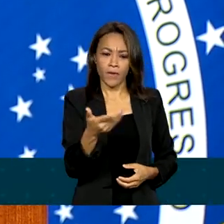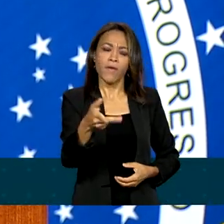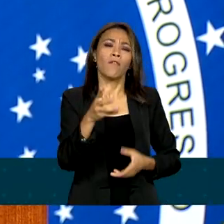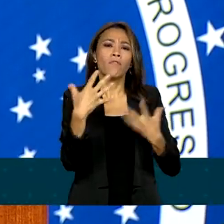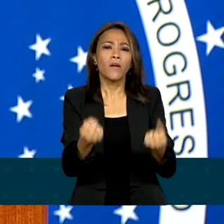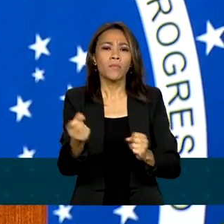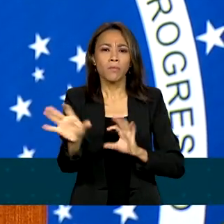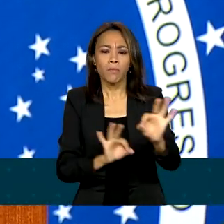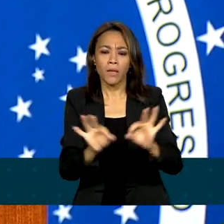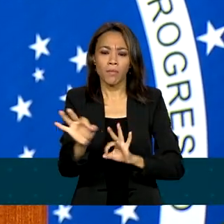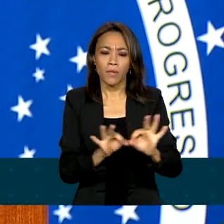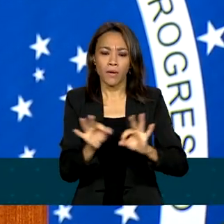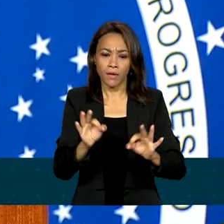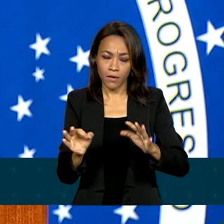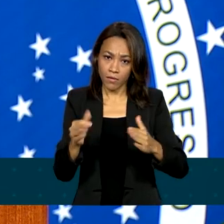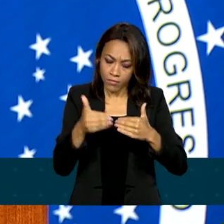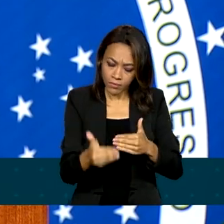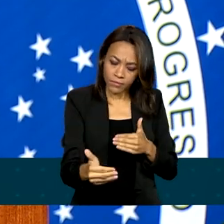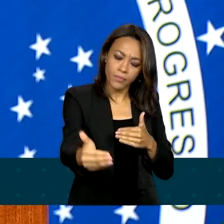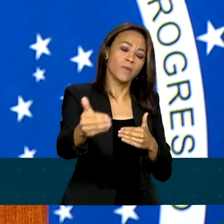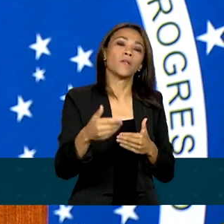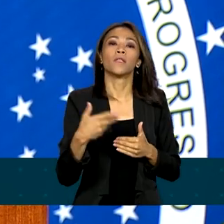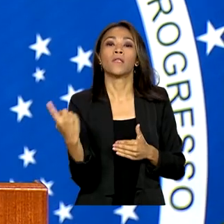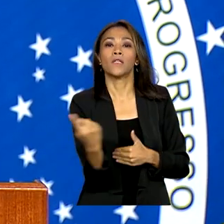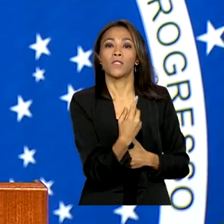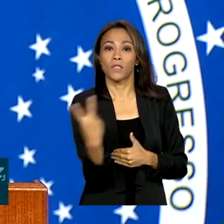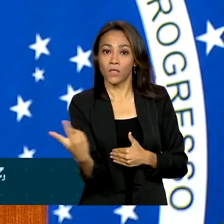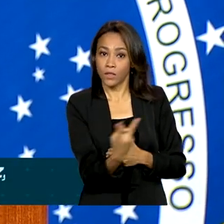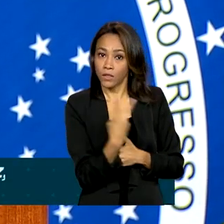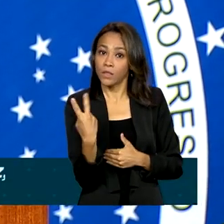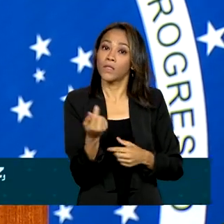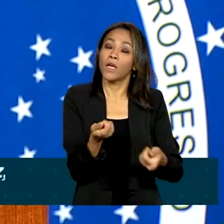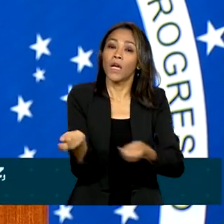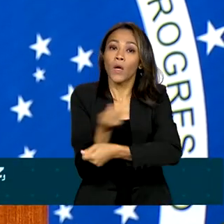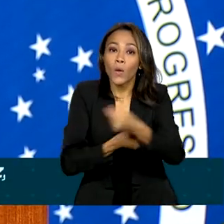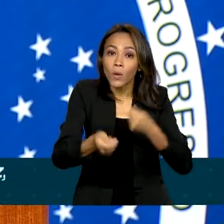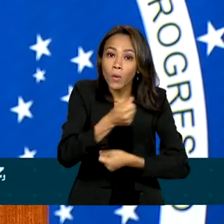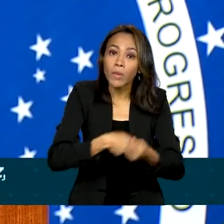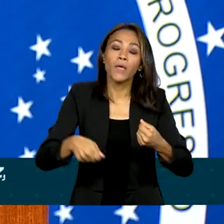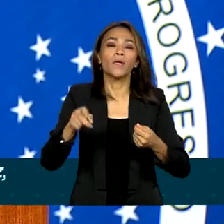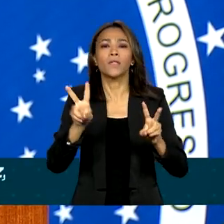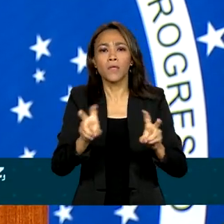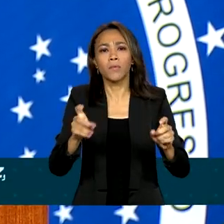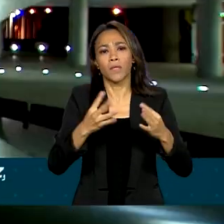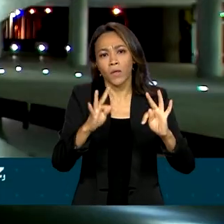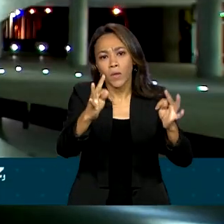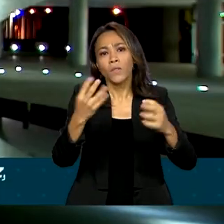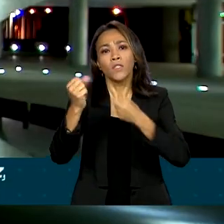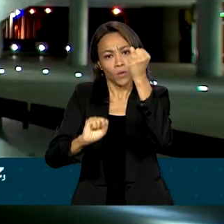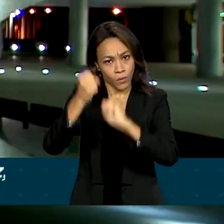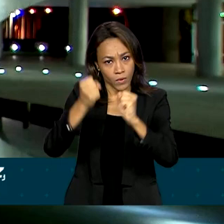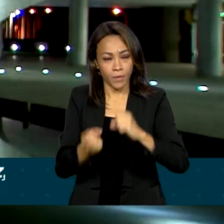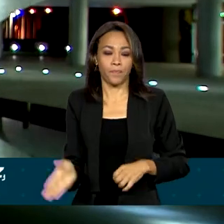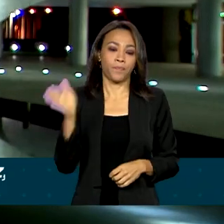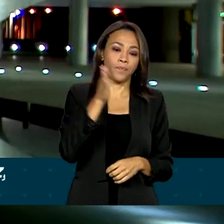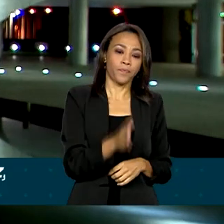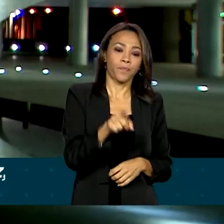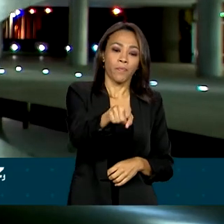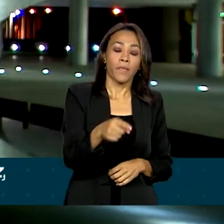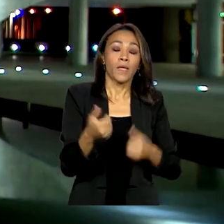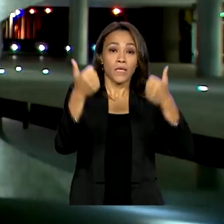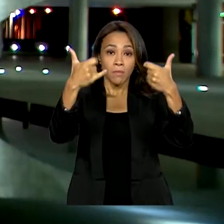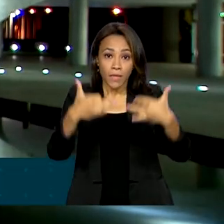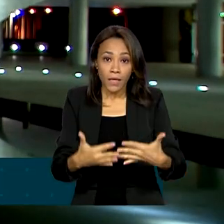transformação de nossas economias e fortalecer a cooperação tecnológica e também industrial. As negociações do